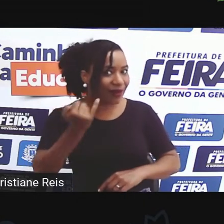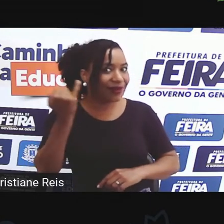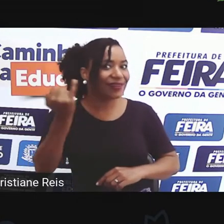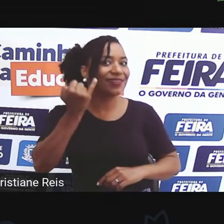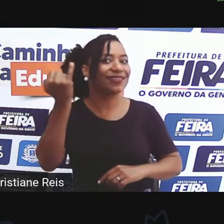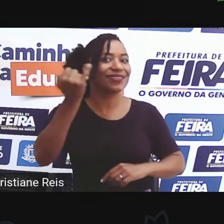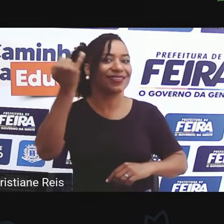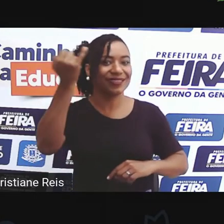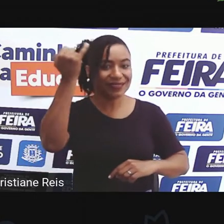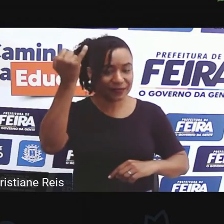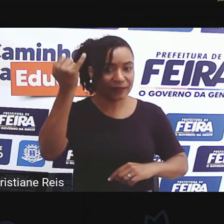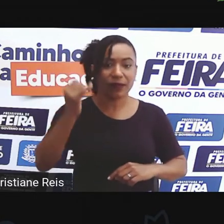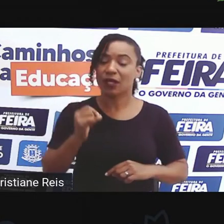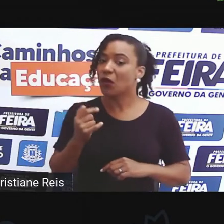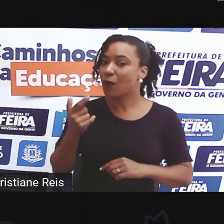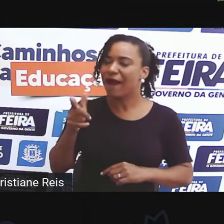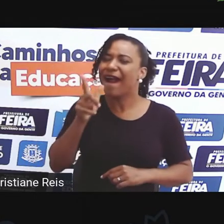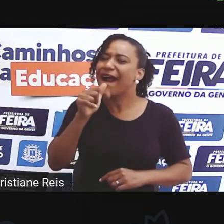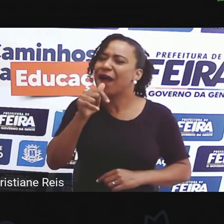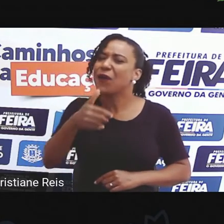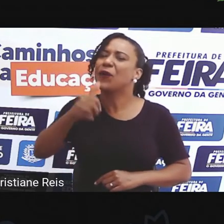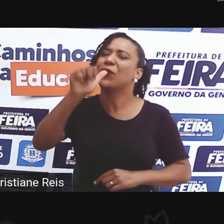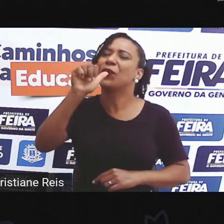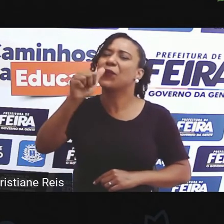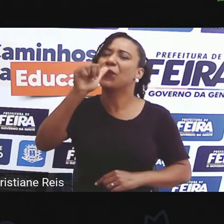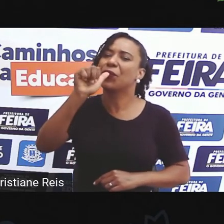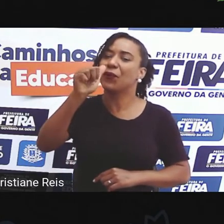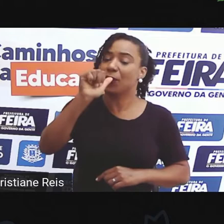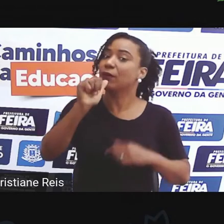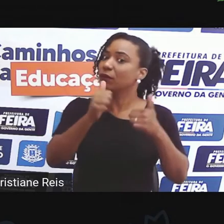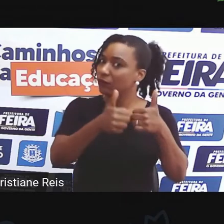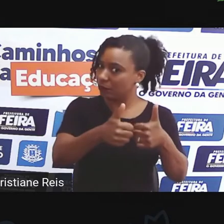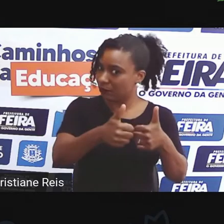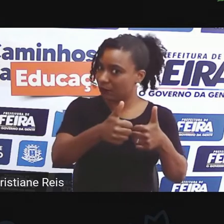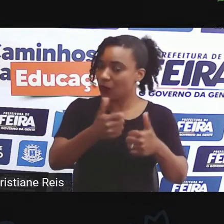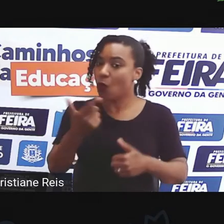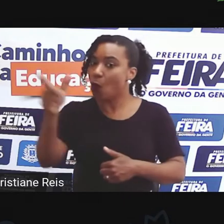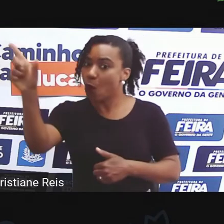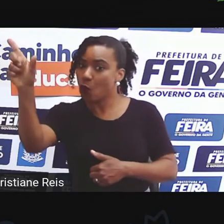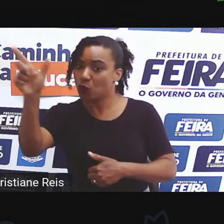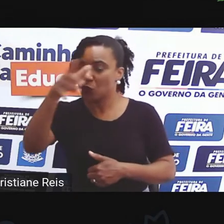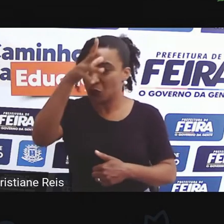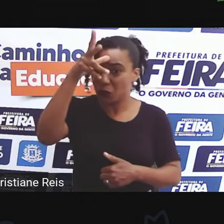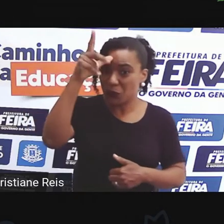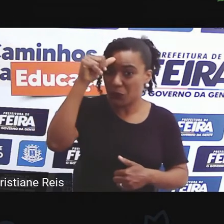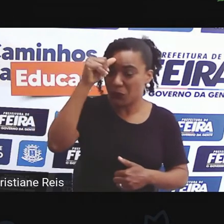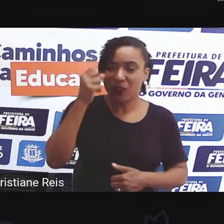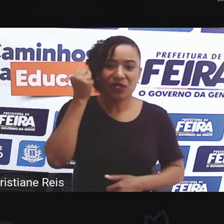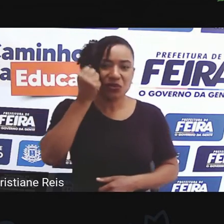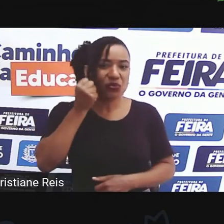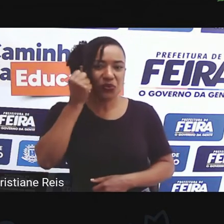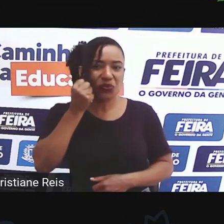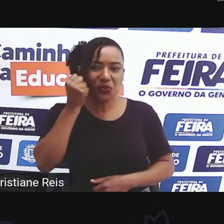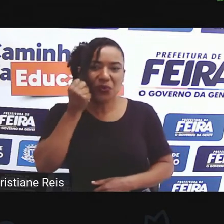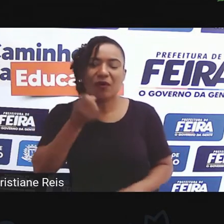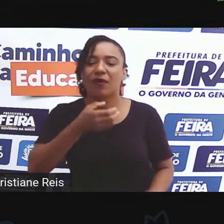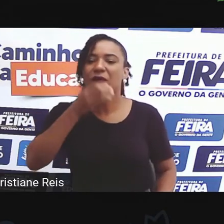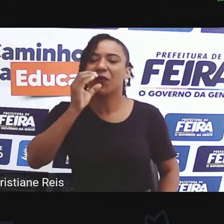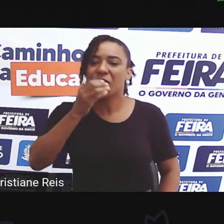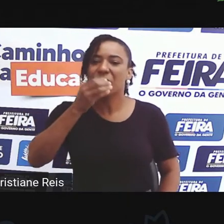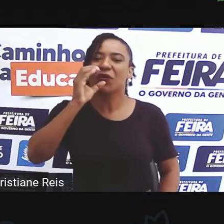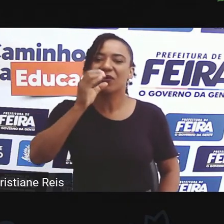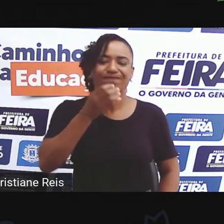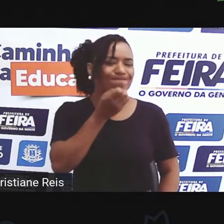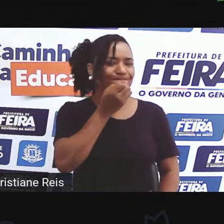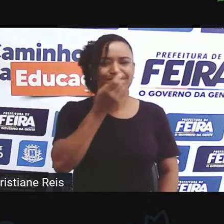substituir a água por outro líquido. Vocês ouviram, não é? Suco, refrigerante, não são